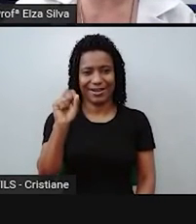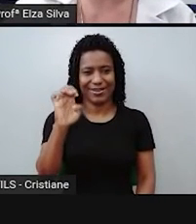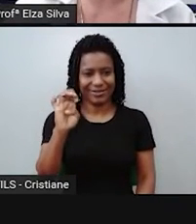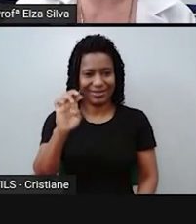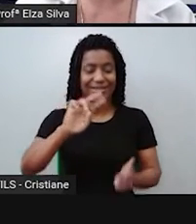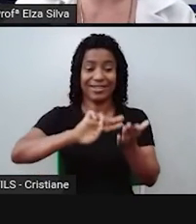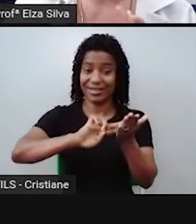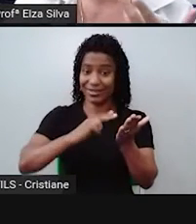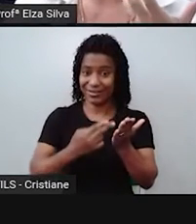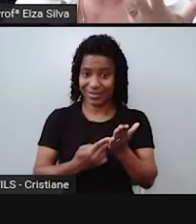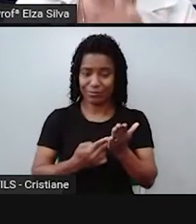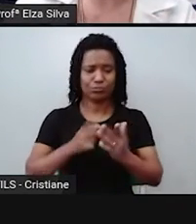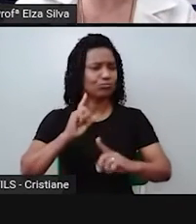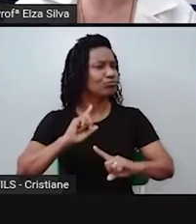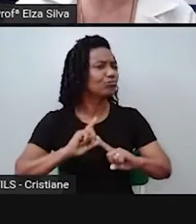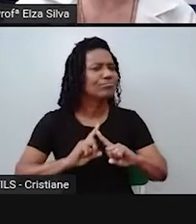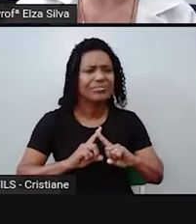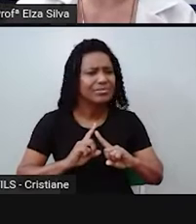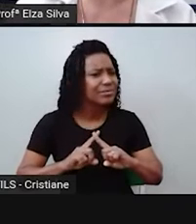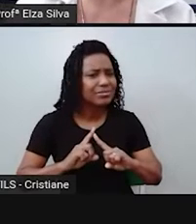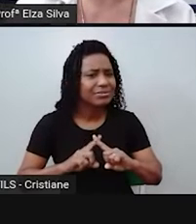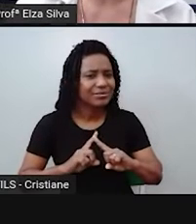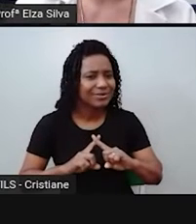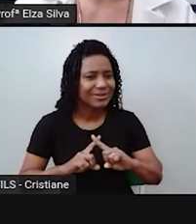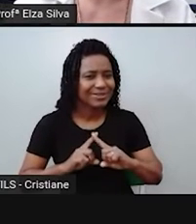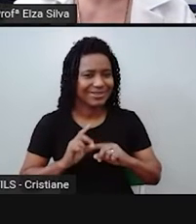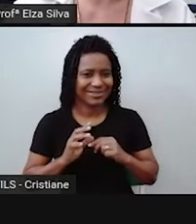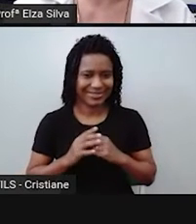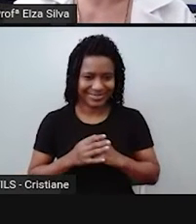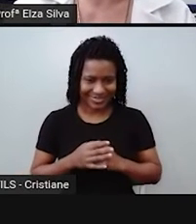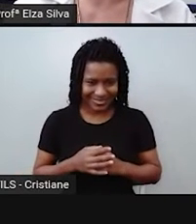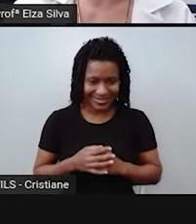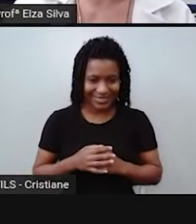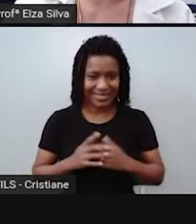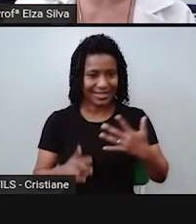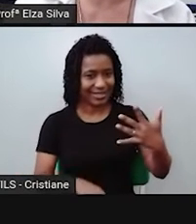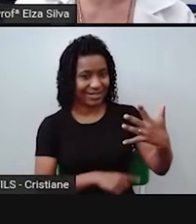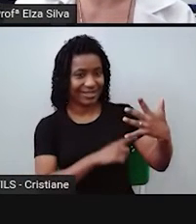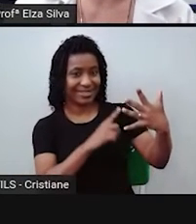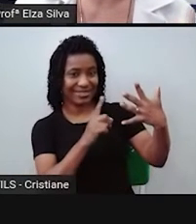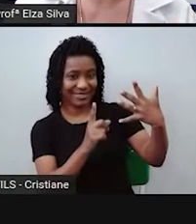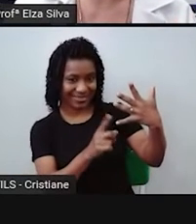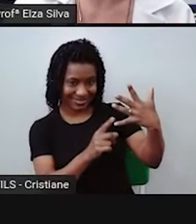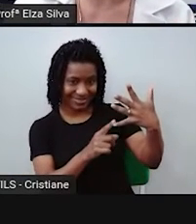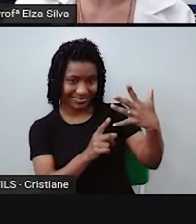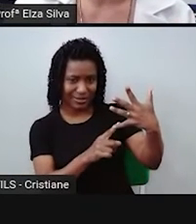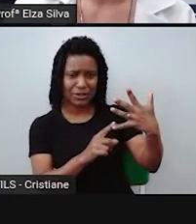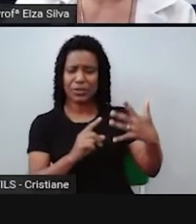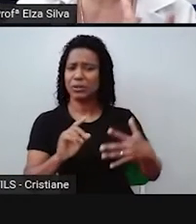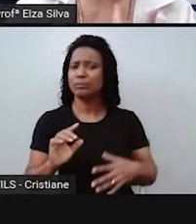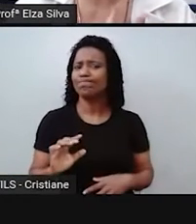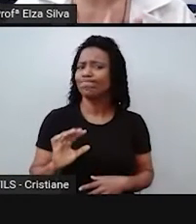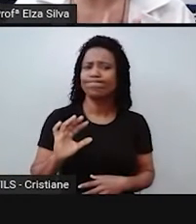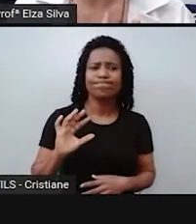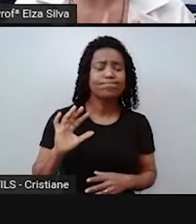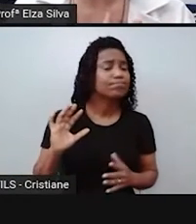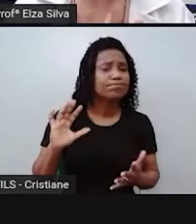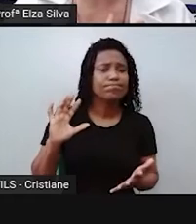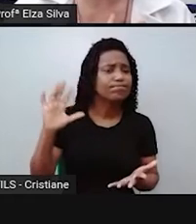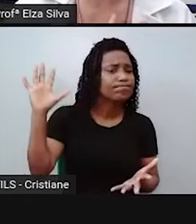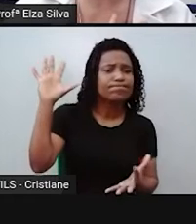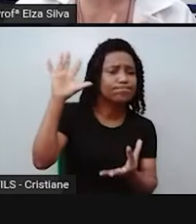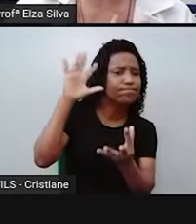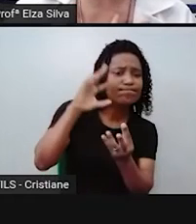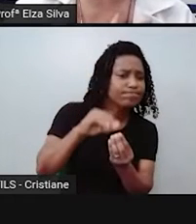resultado, né? A conclusão de algo, você pode utilizar, por exemplo, then, que em nossa língua